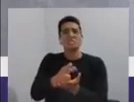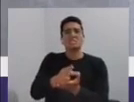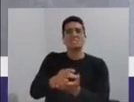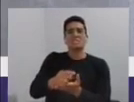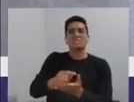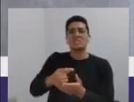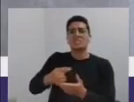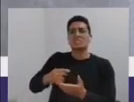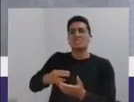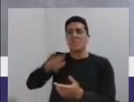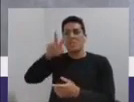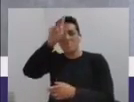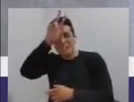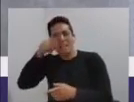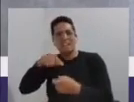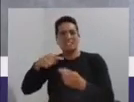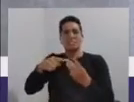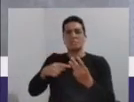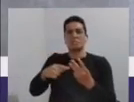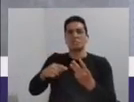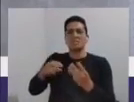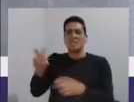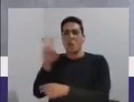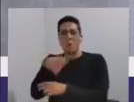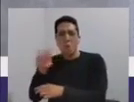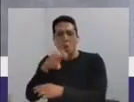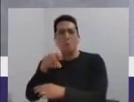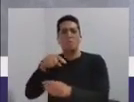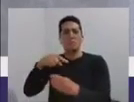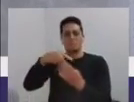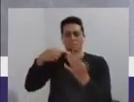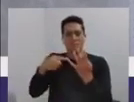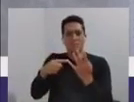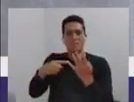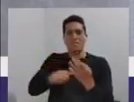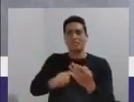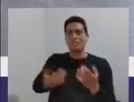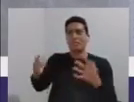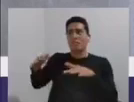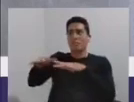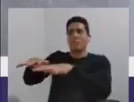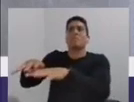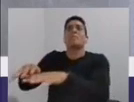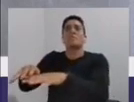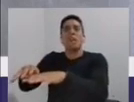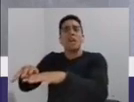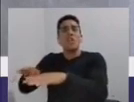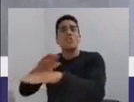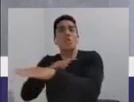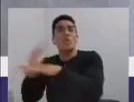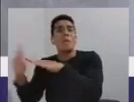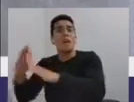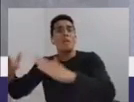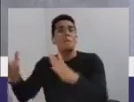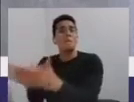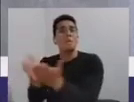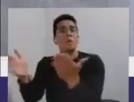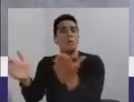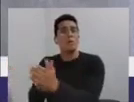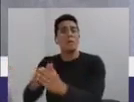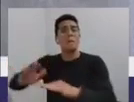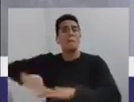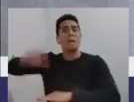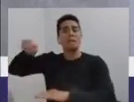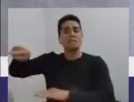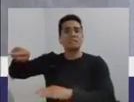peçonhentos, cobra, tudo, vem no bairro mais pobre, daquela região mais carente.